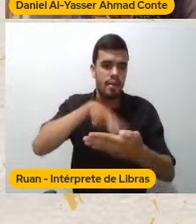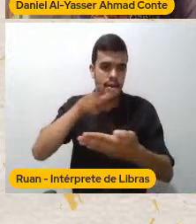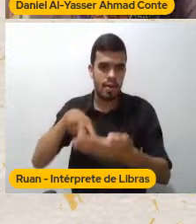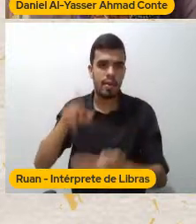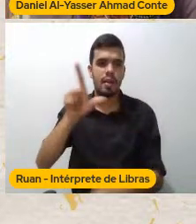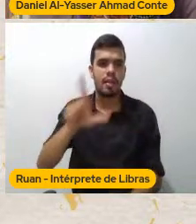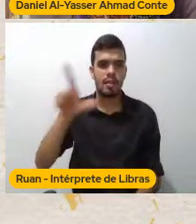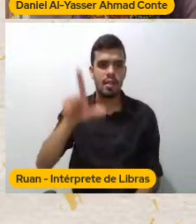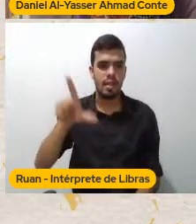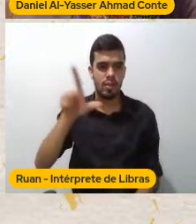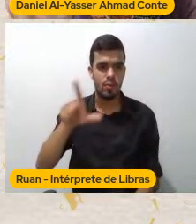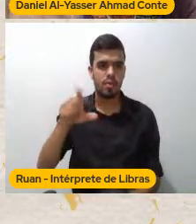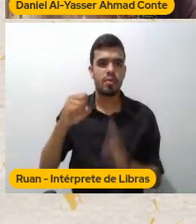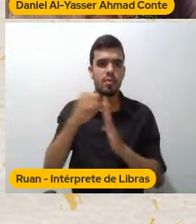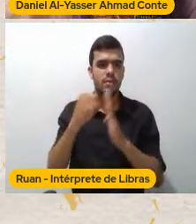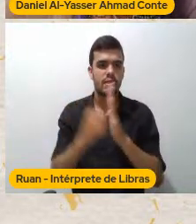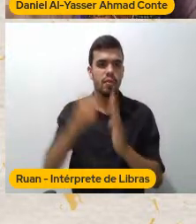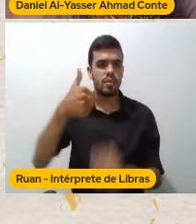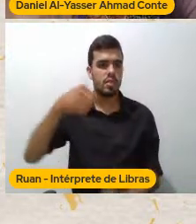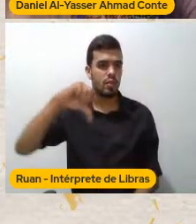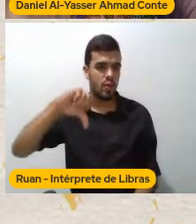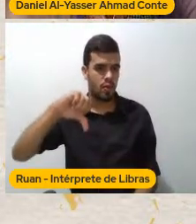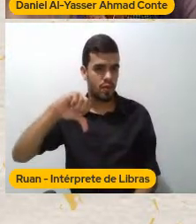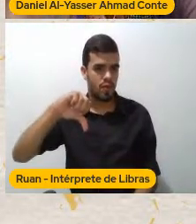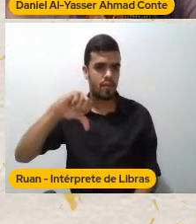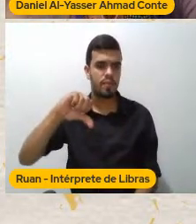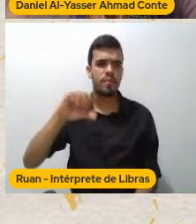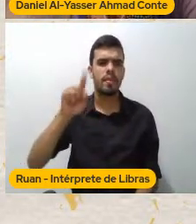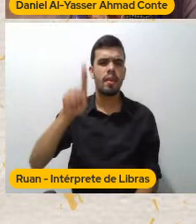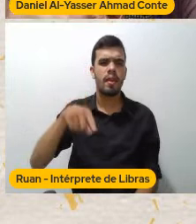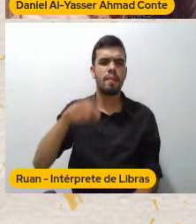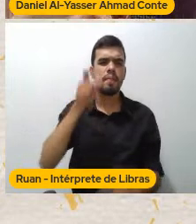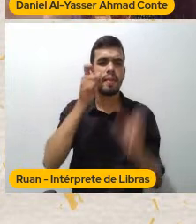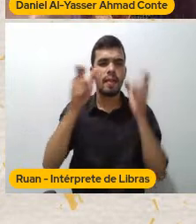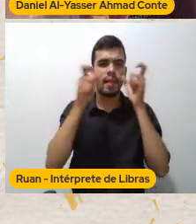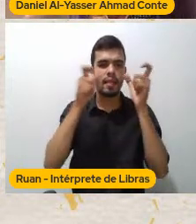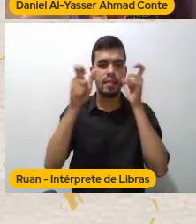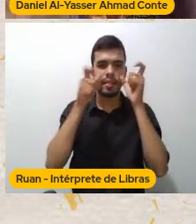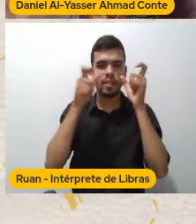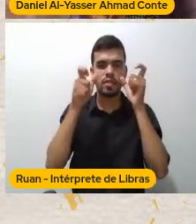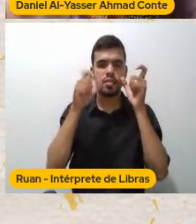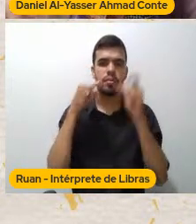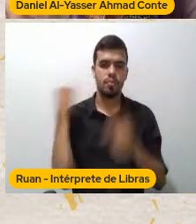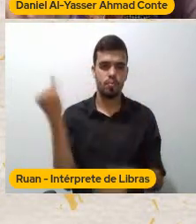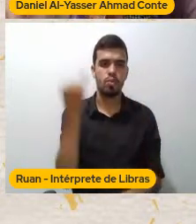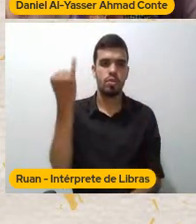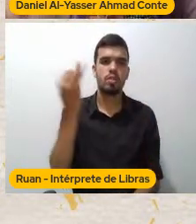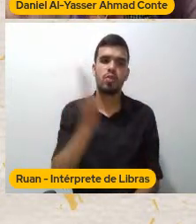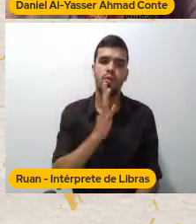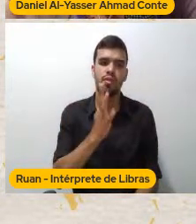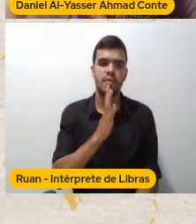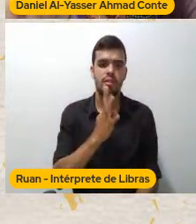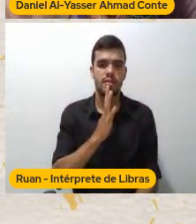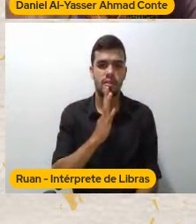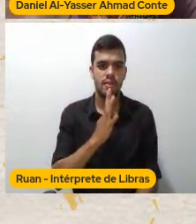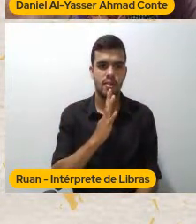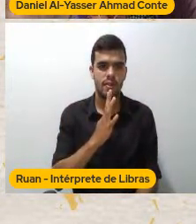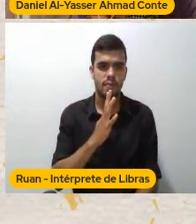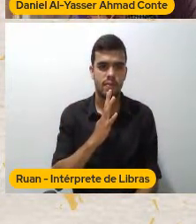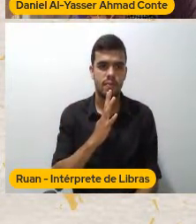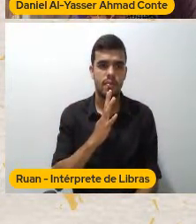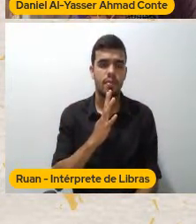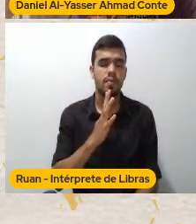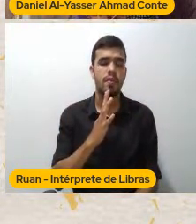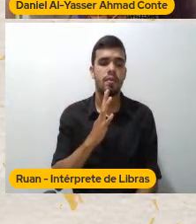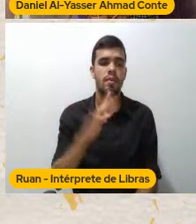século XIX Por isso Embora eu ache Super importante A gente conhecer Cânones A gente conhecer A literatura